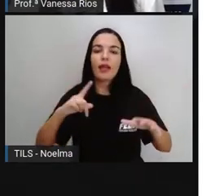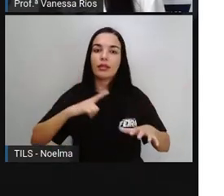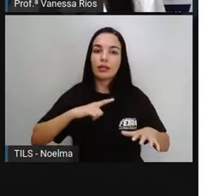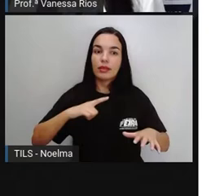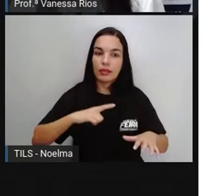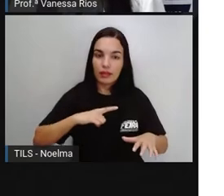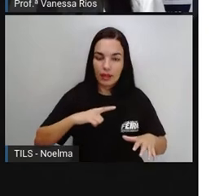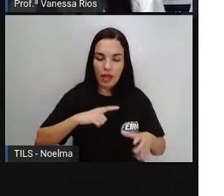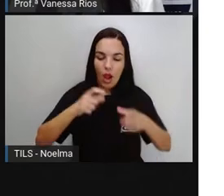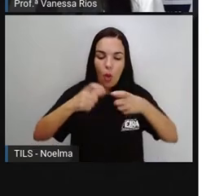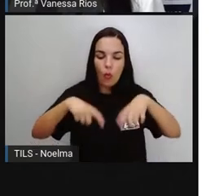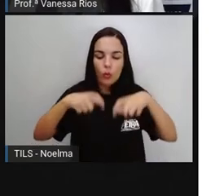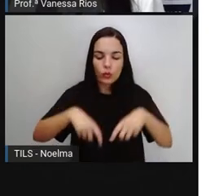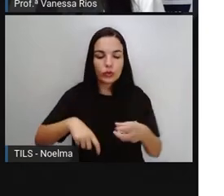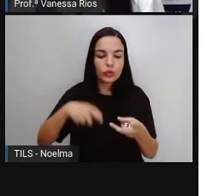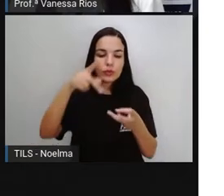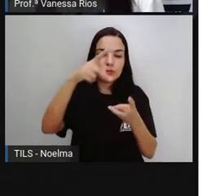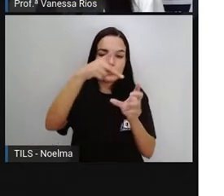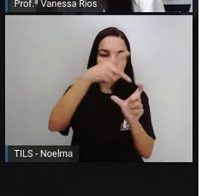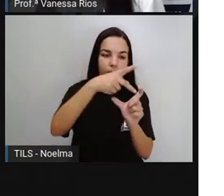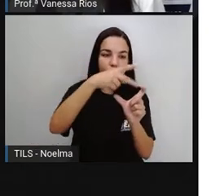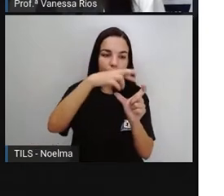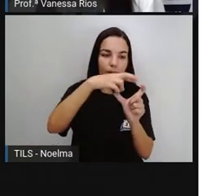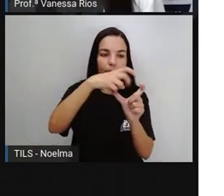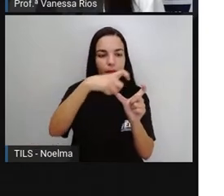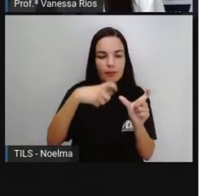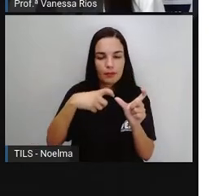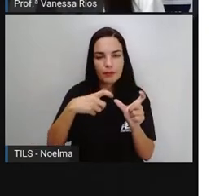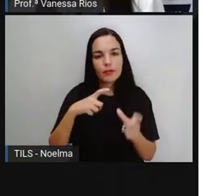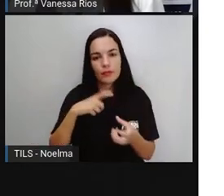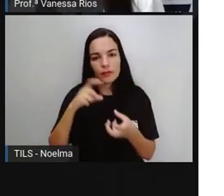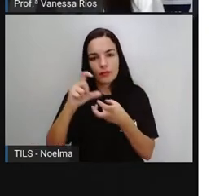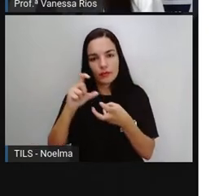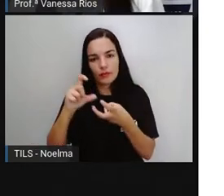visualmente onde está localizado as sílabas tônicas.